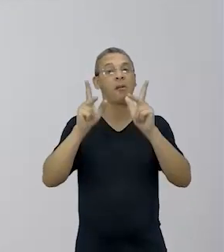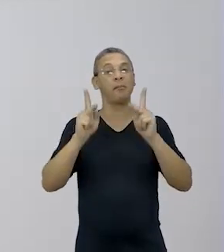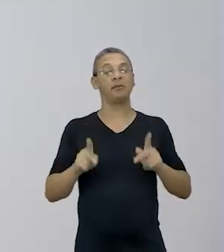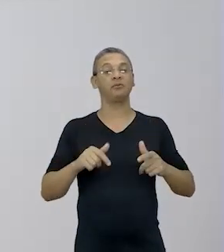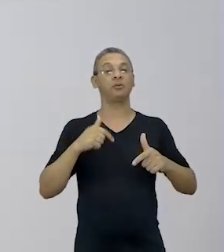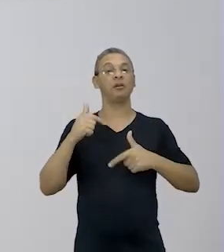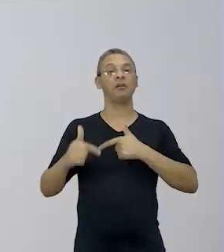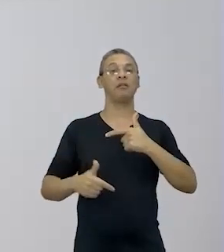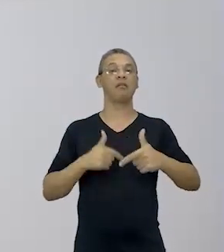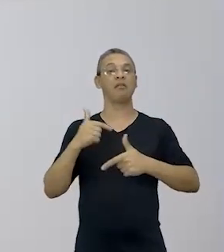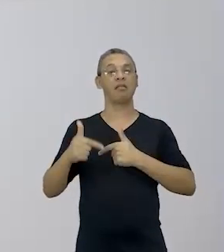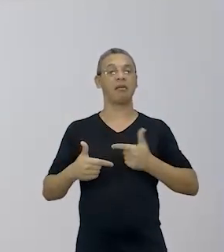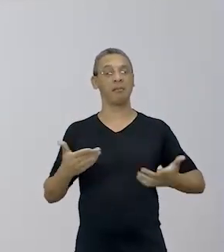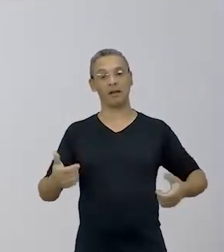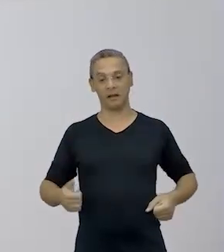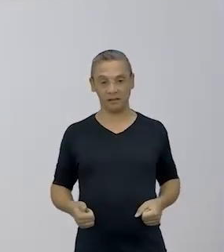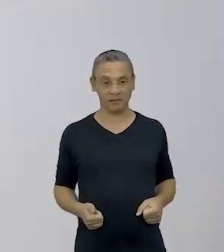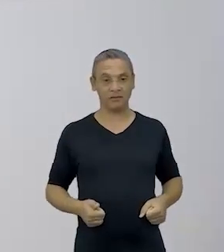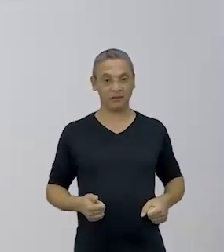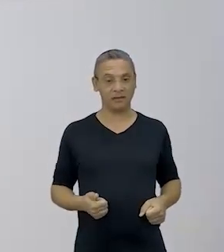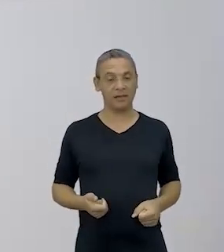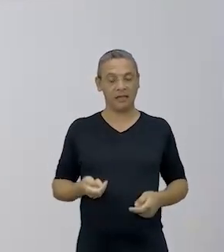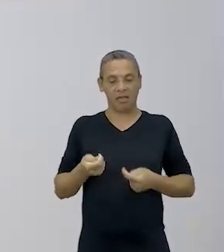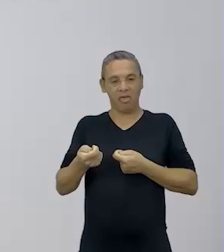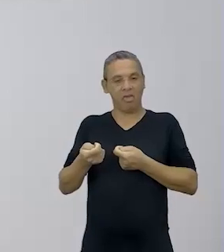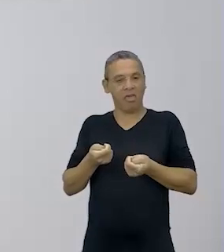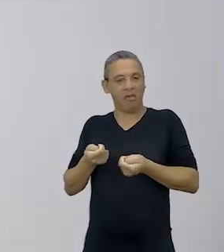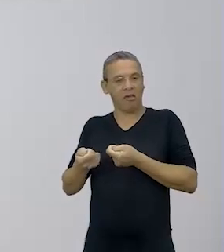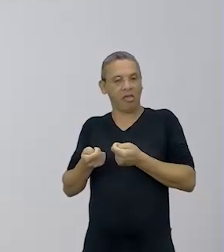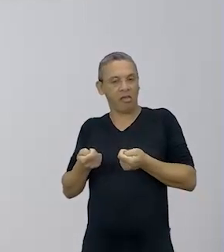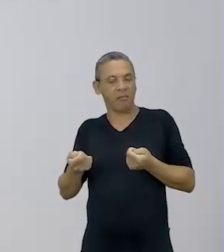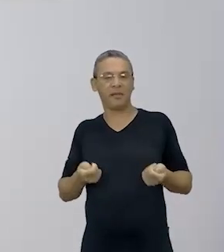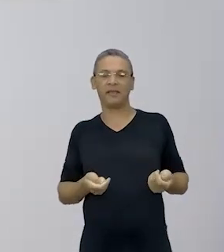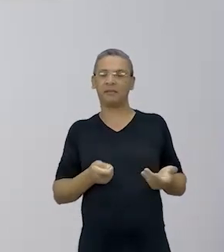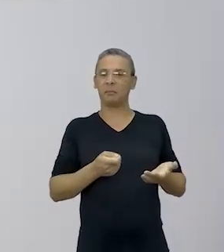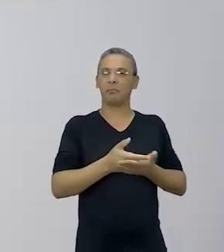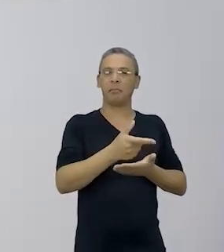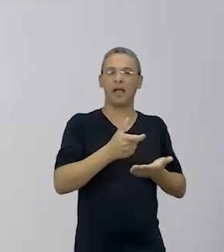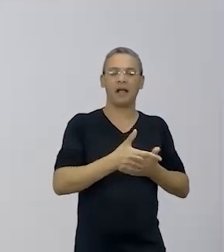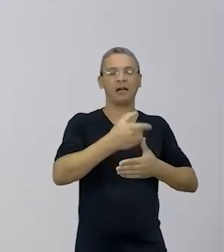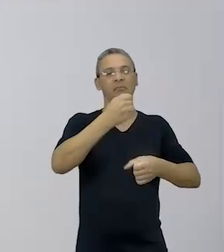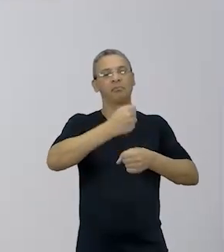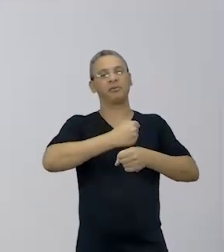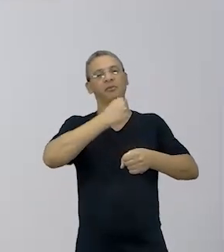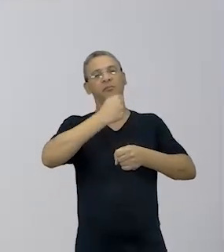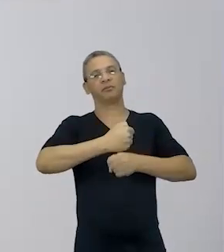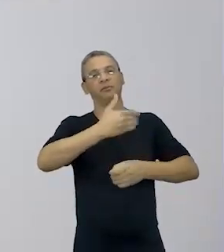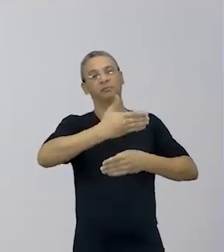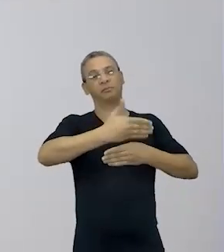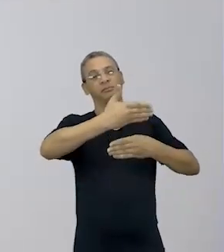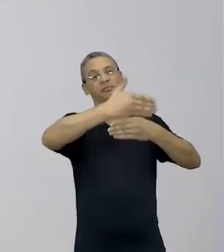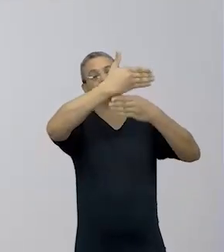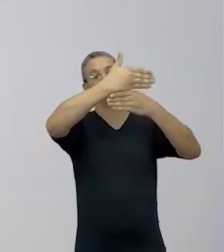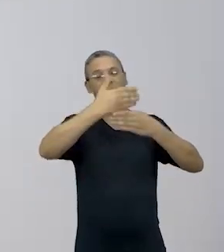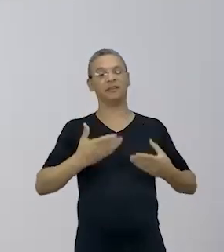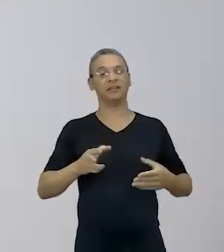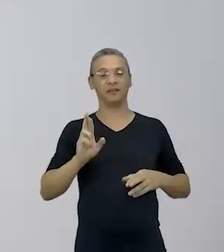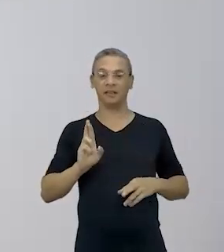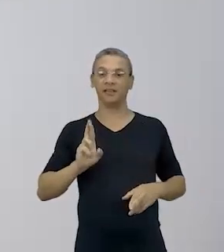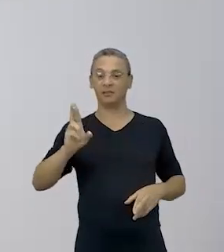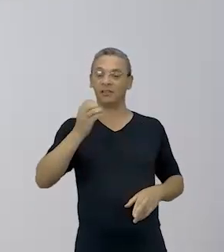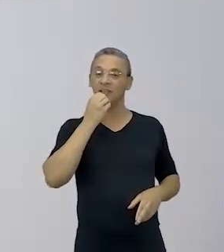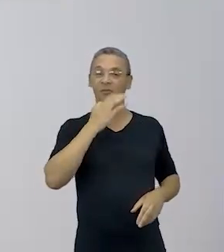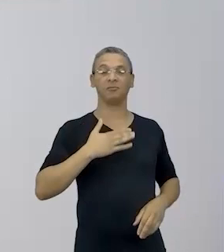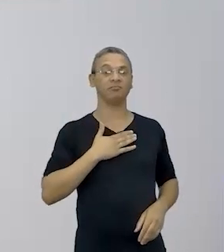E isso também é legal, vai baixar bastante o custo também, porque poucas pessoas podem trabalhar no canteiro de obra e vão ter um resultado